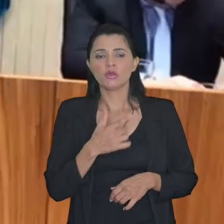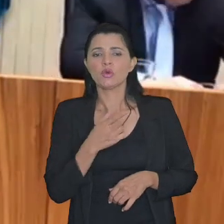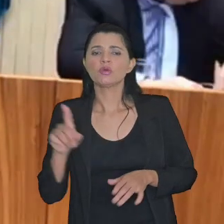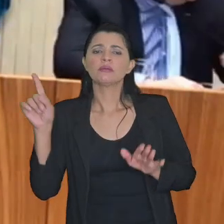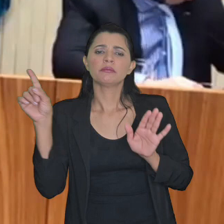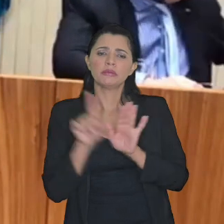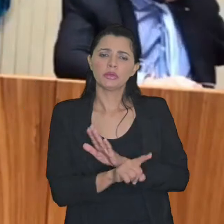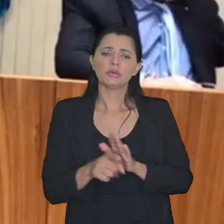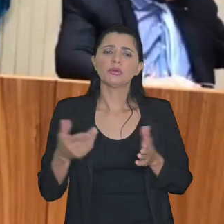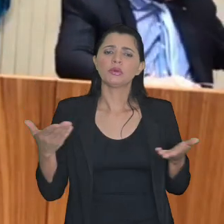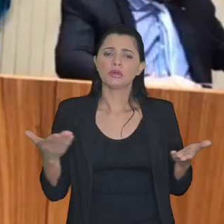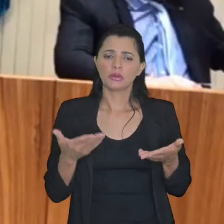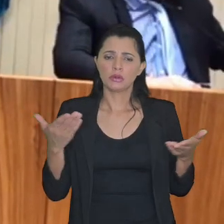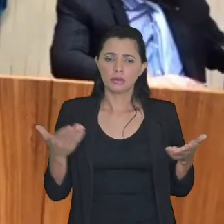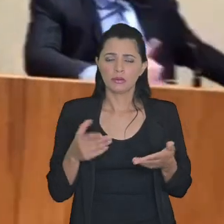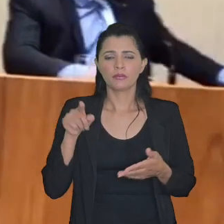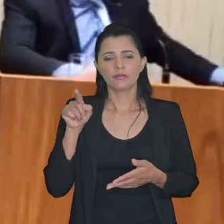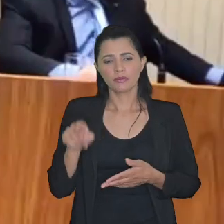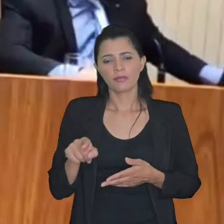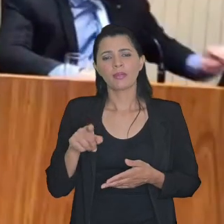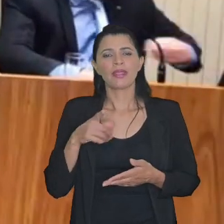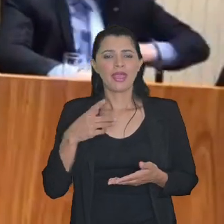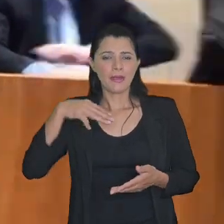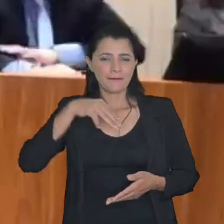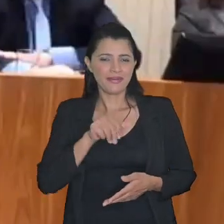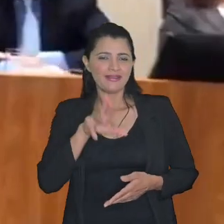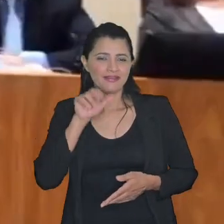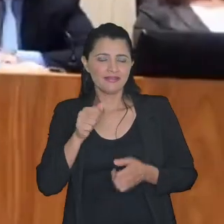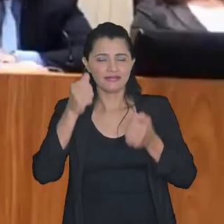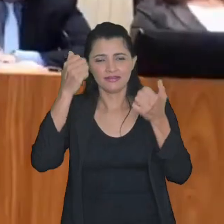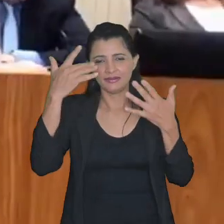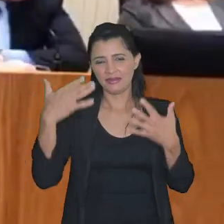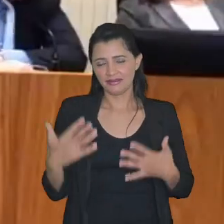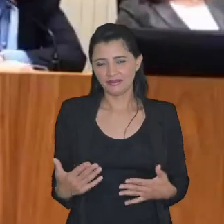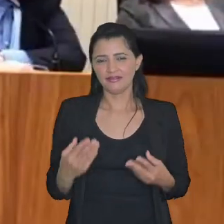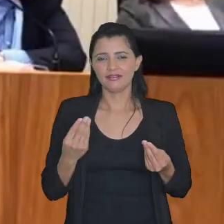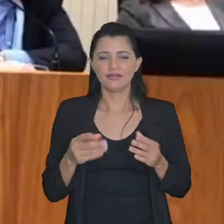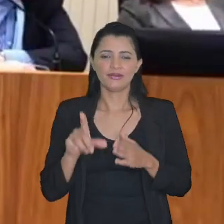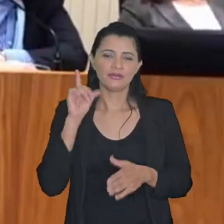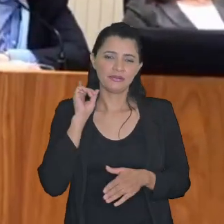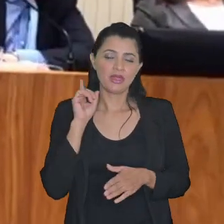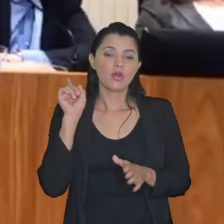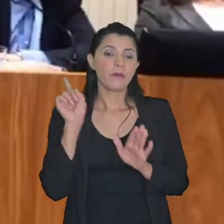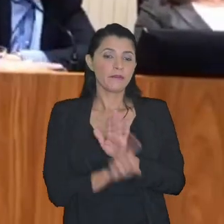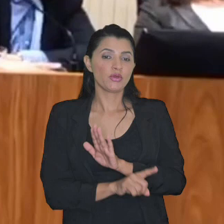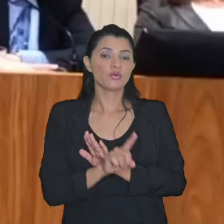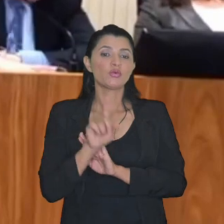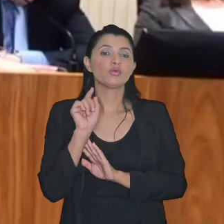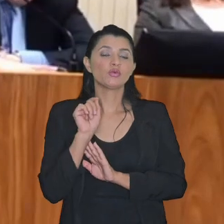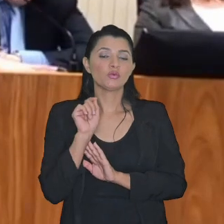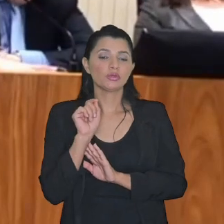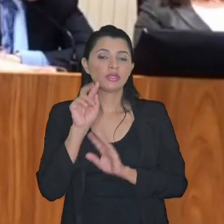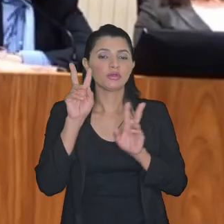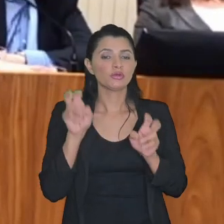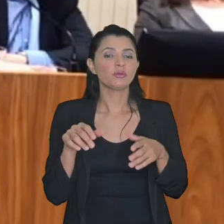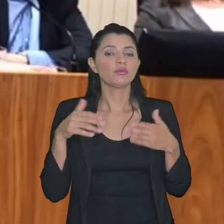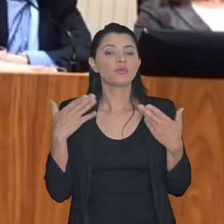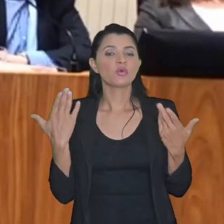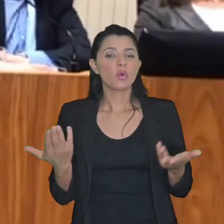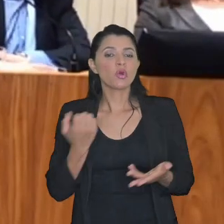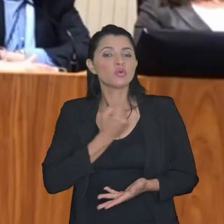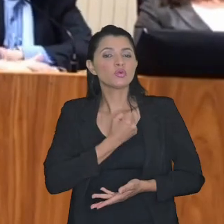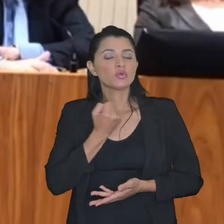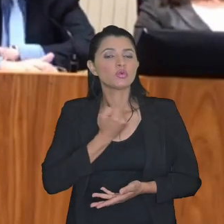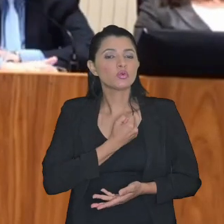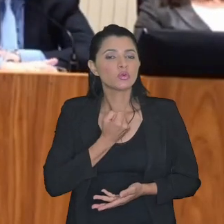uma outra pergunta aqui rapidamente que acho que quando a doutora Mariana estava expondo houve uma pergunta sobre qual seria